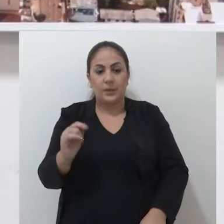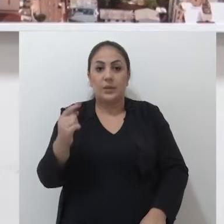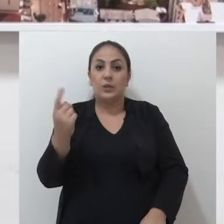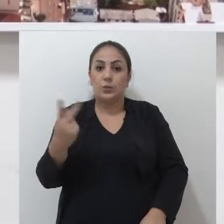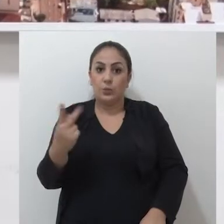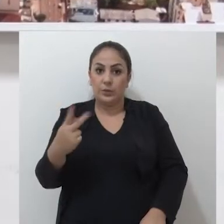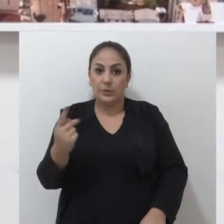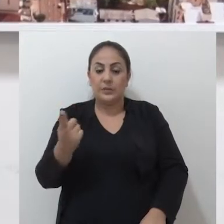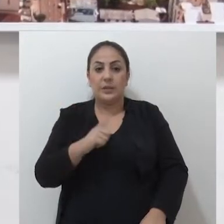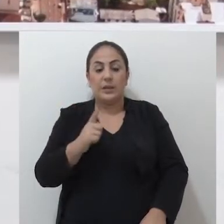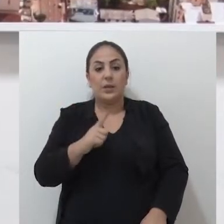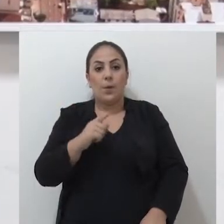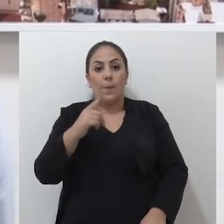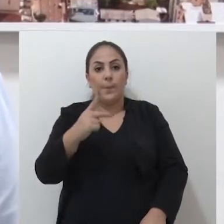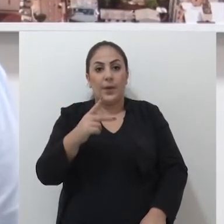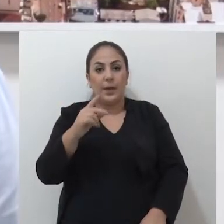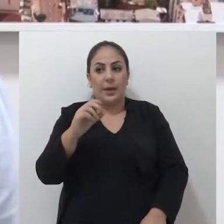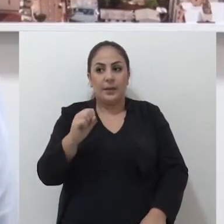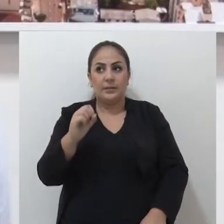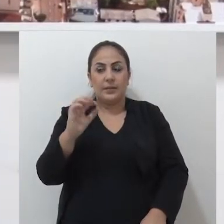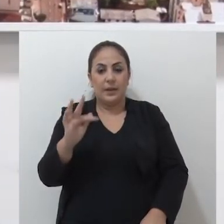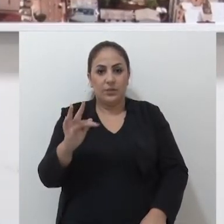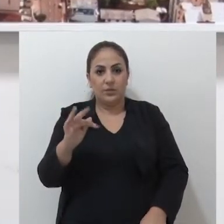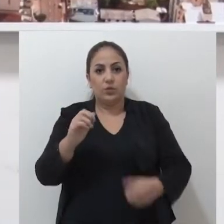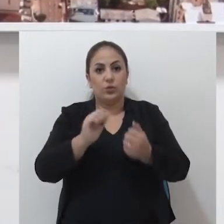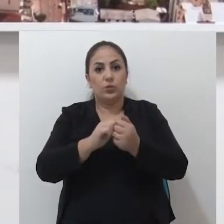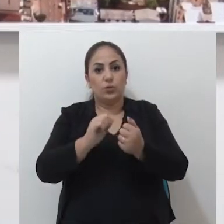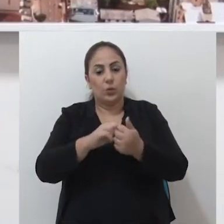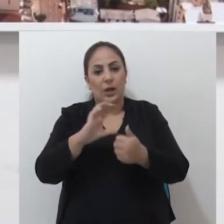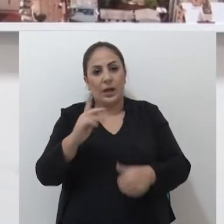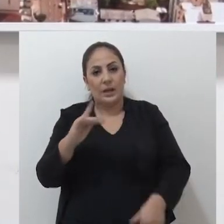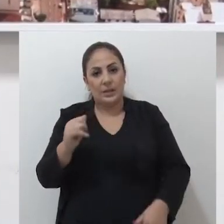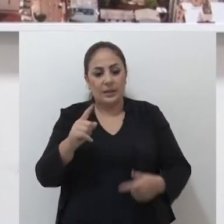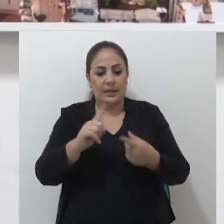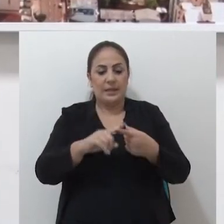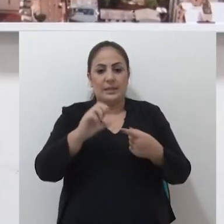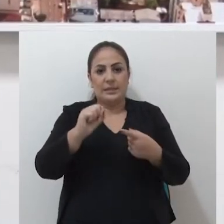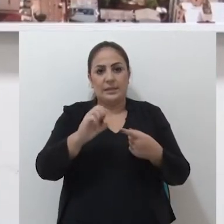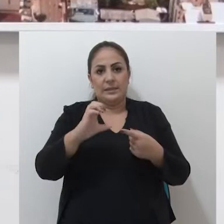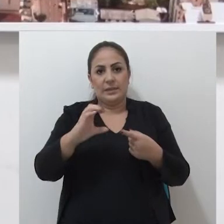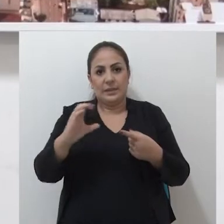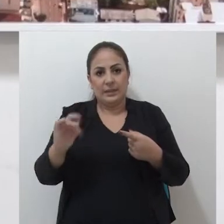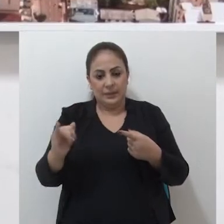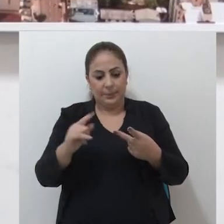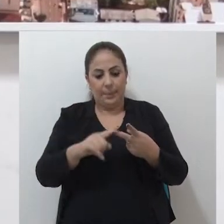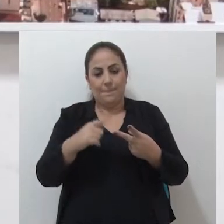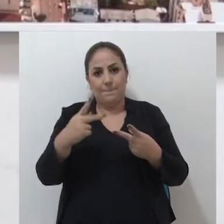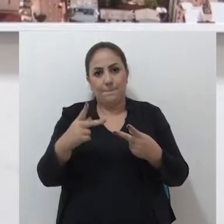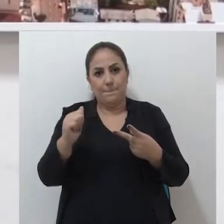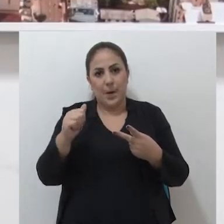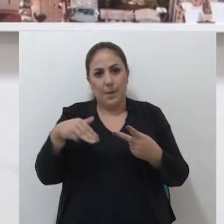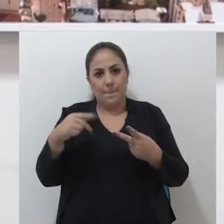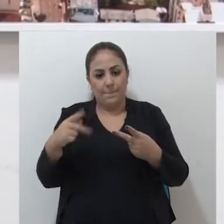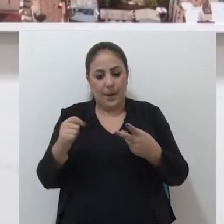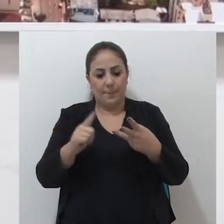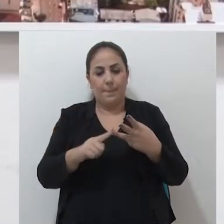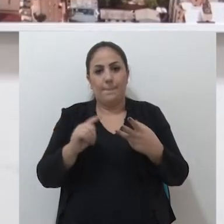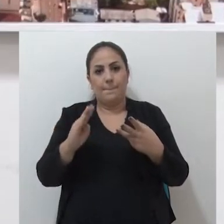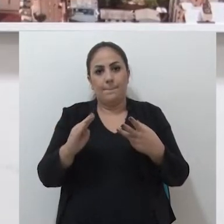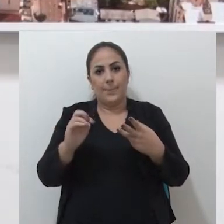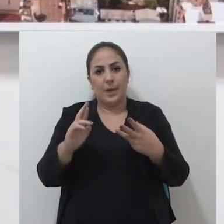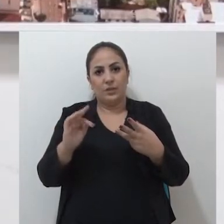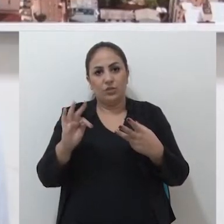Coab 2, ela tem um PSF junto ao CAIC que atende Seque, Pampa e Bertie. Nós precisamos